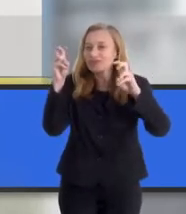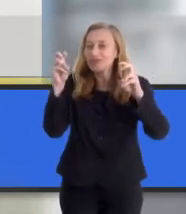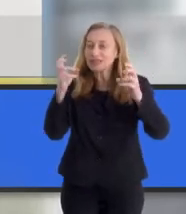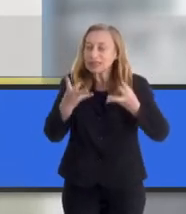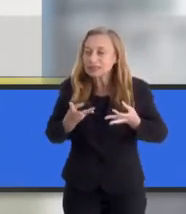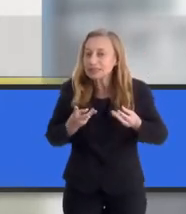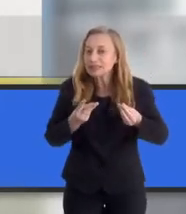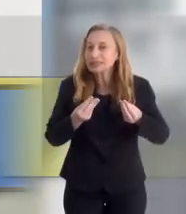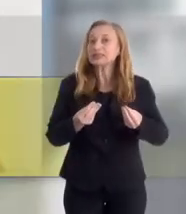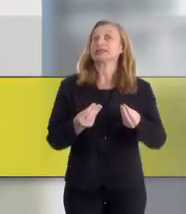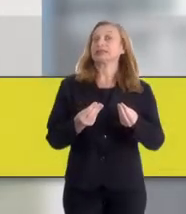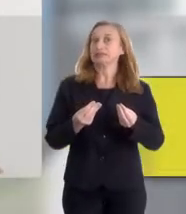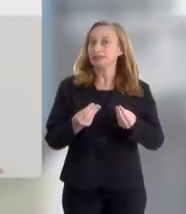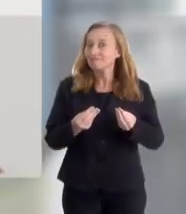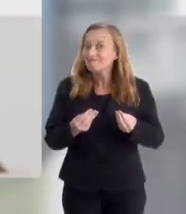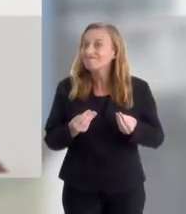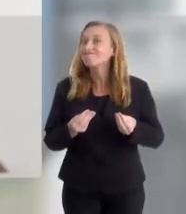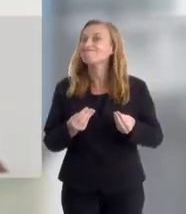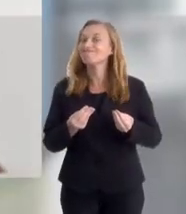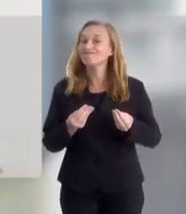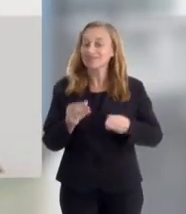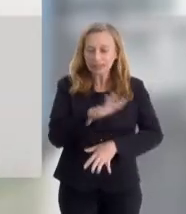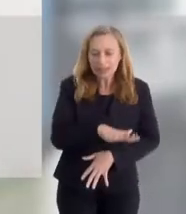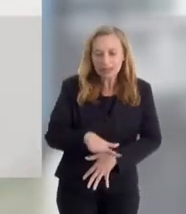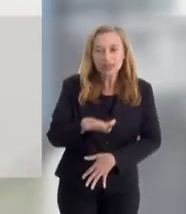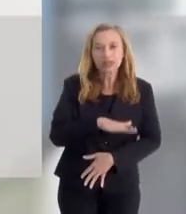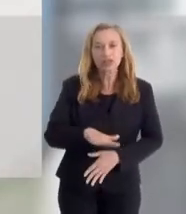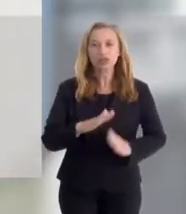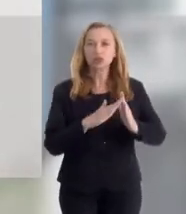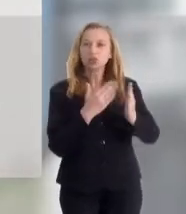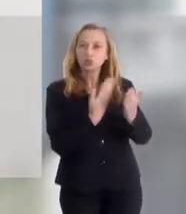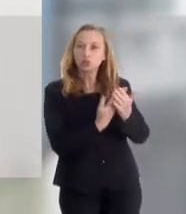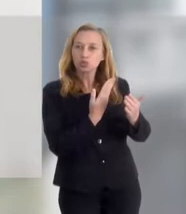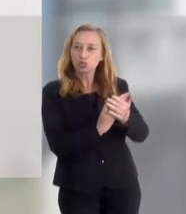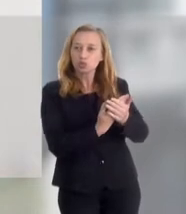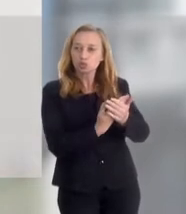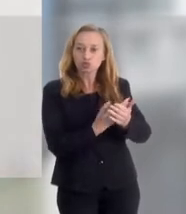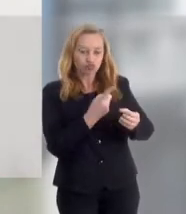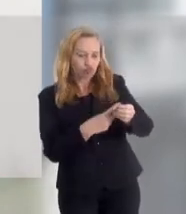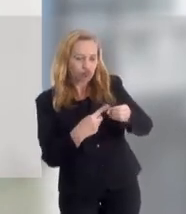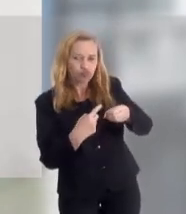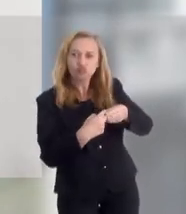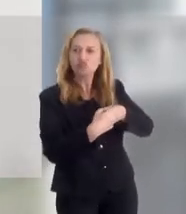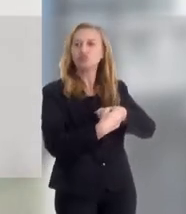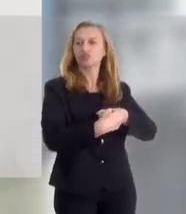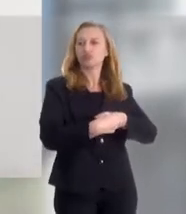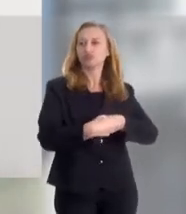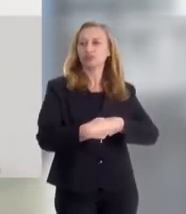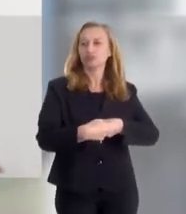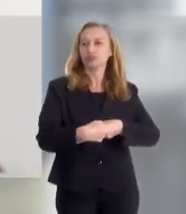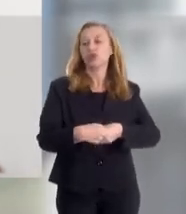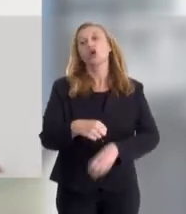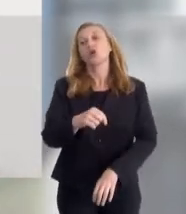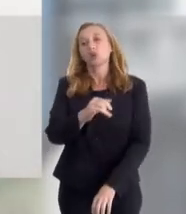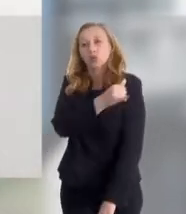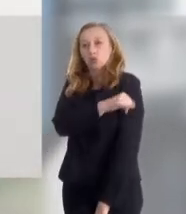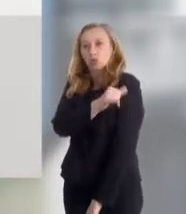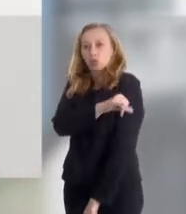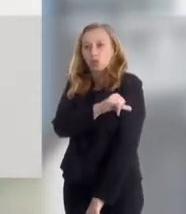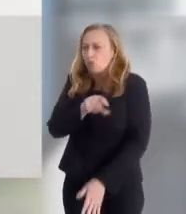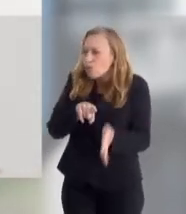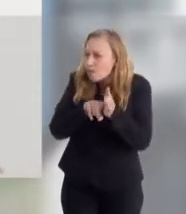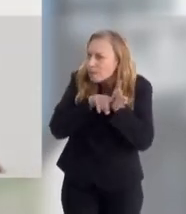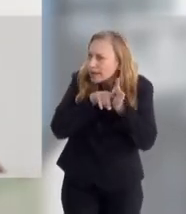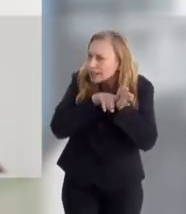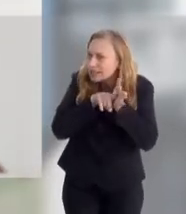bem sensível, que diz respeito às crianças que estudam na rede municipal do Rio de Janeiro. É uma